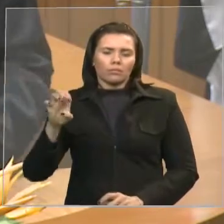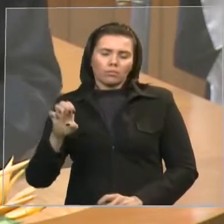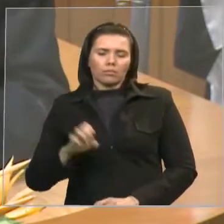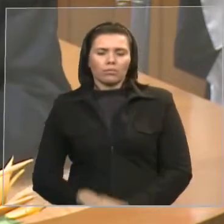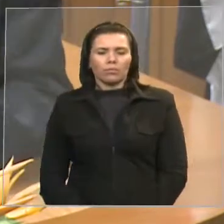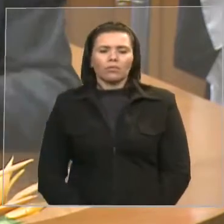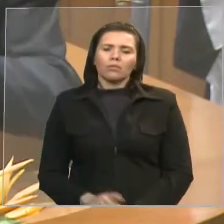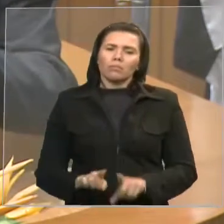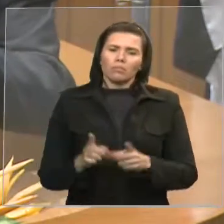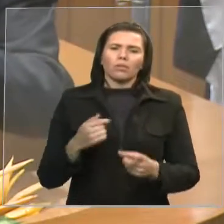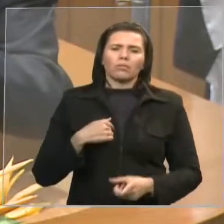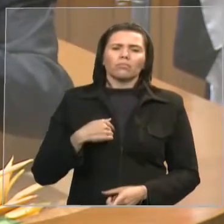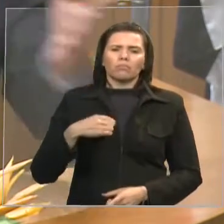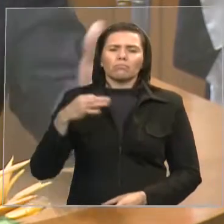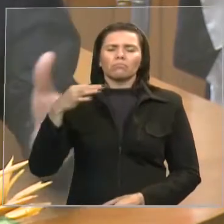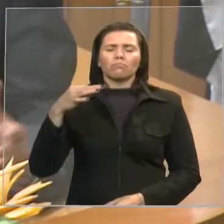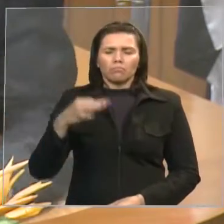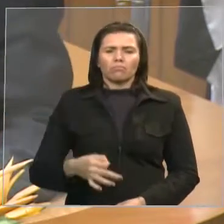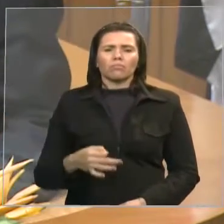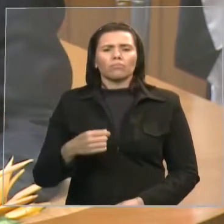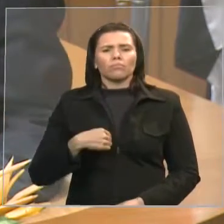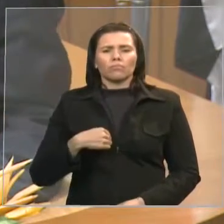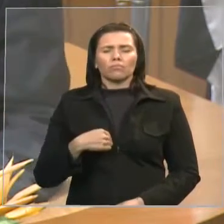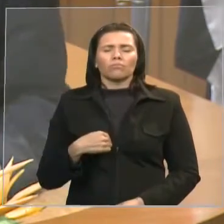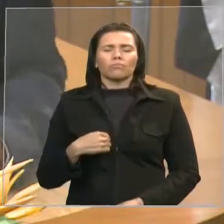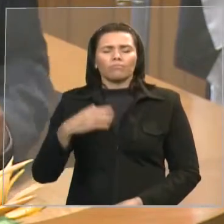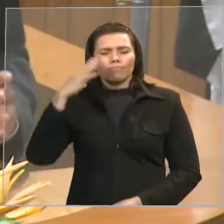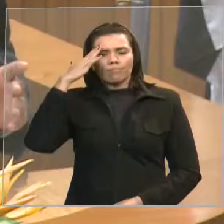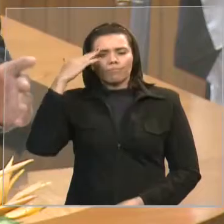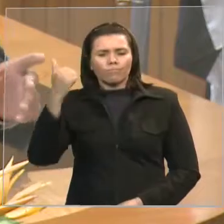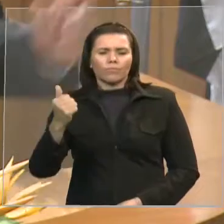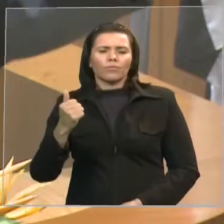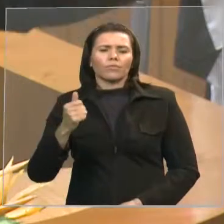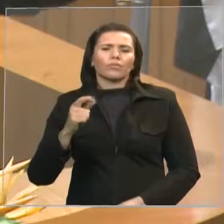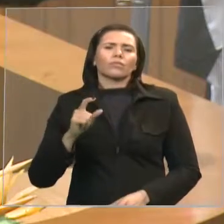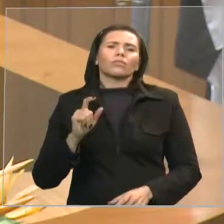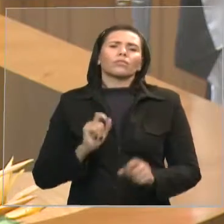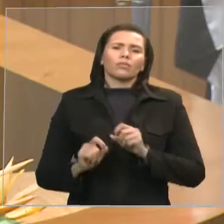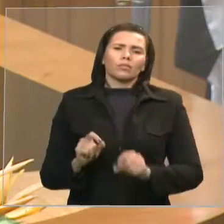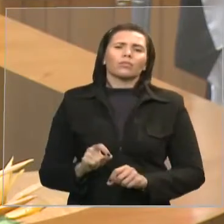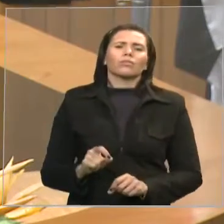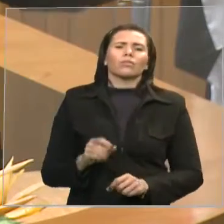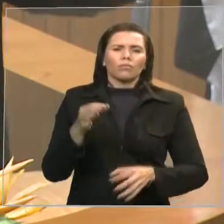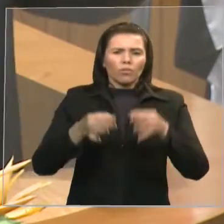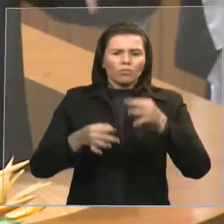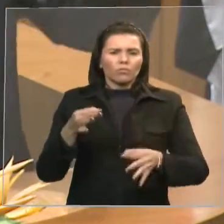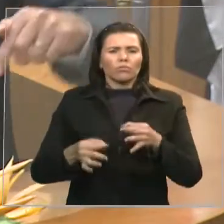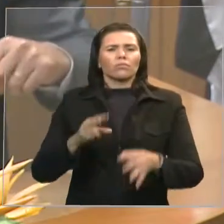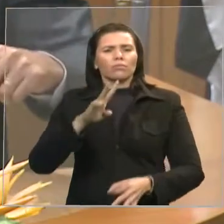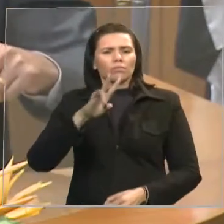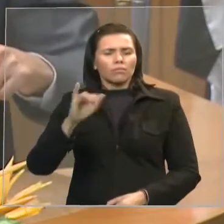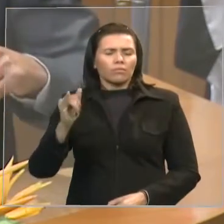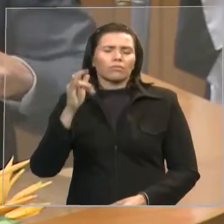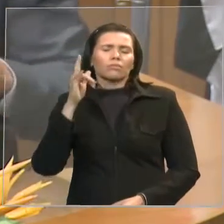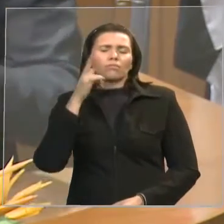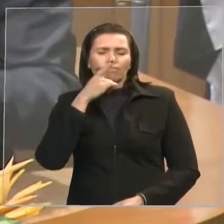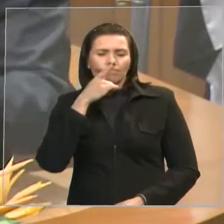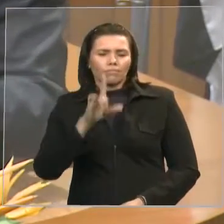o cargo que nós estamos cansados já de golpe e o golpe que querem dar querem dar